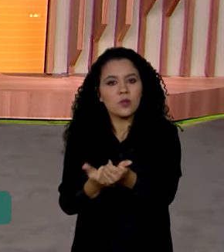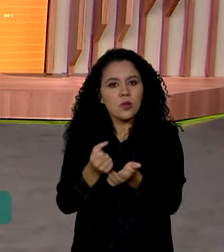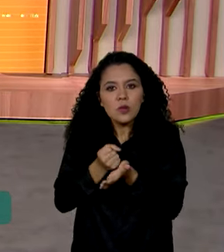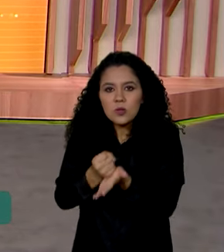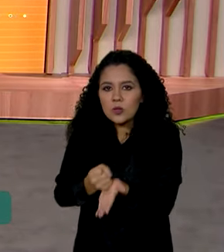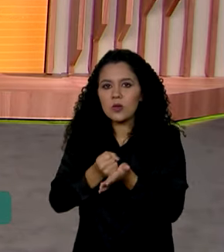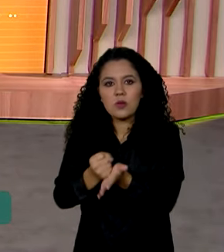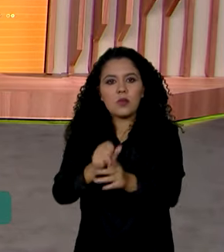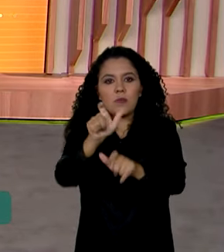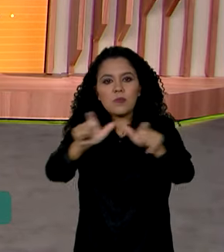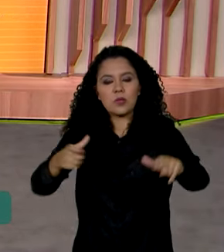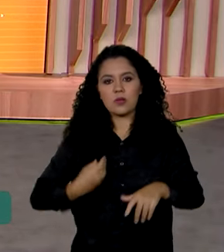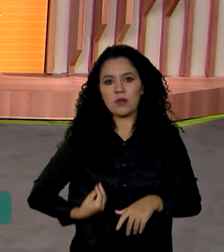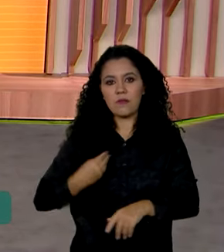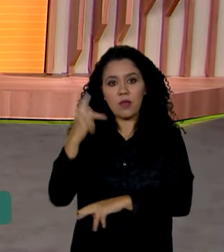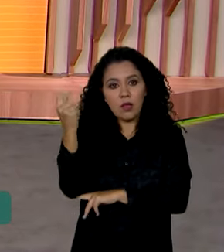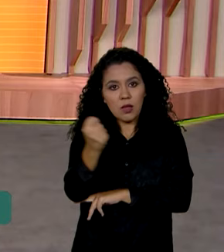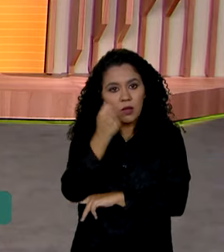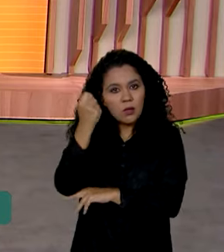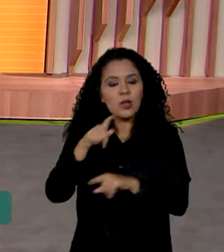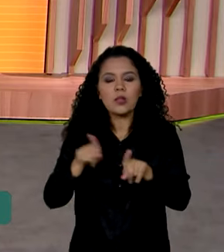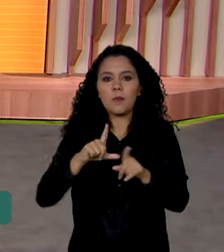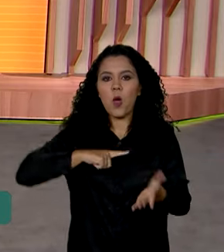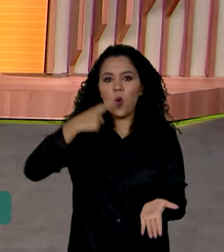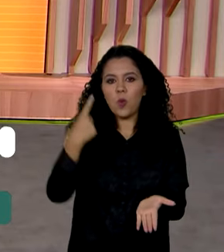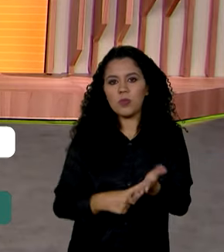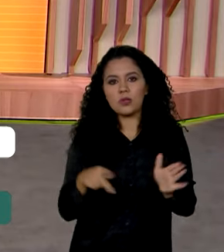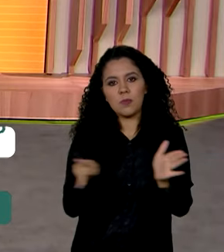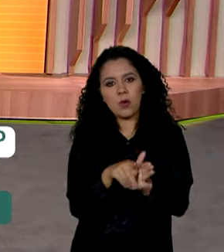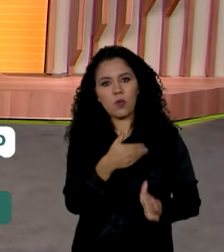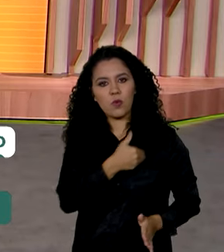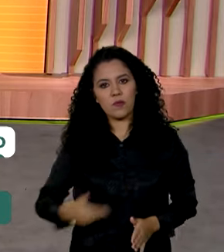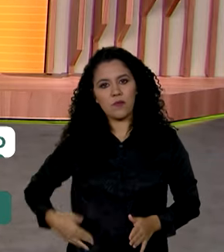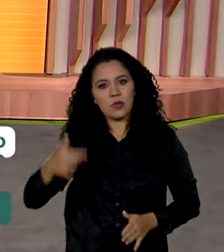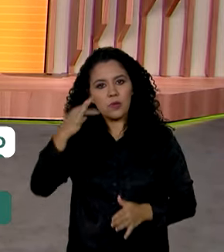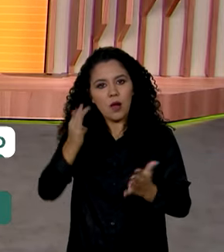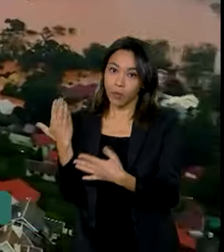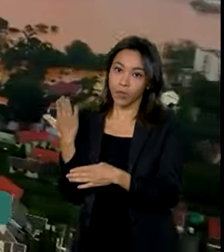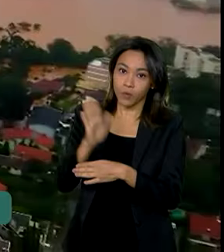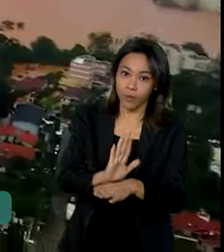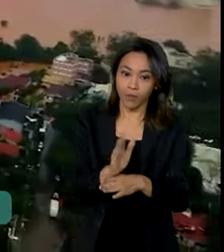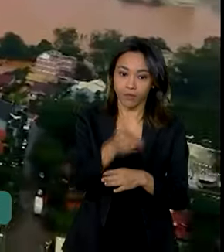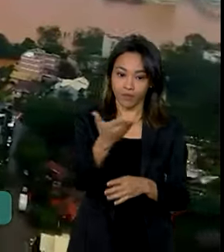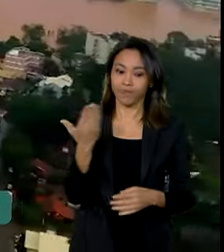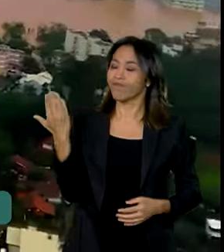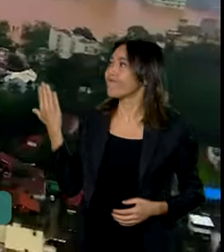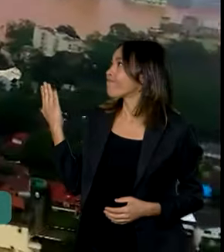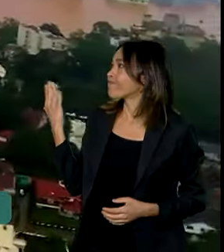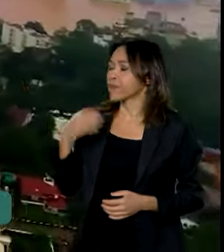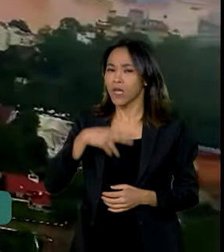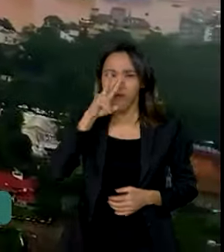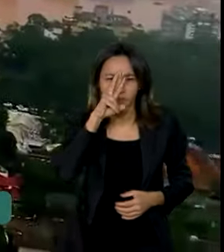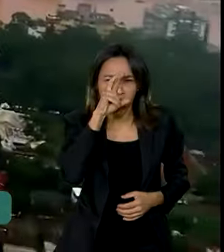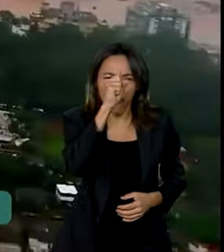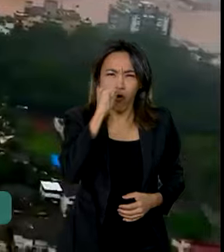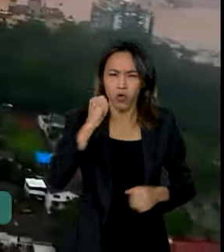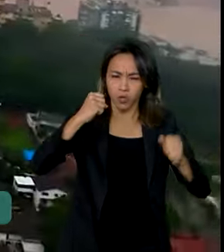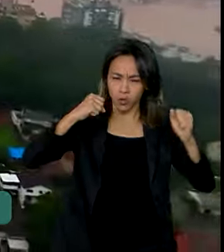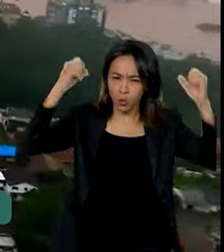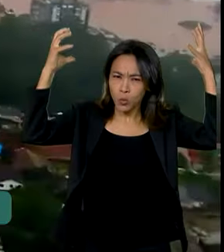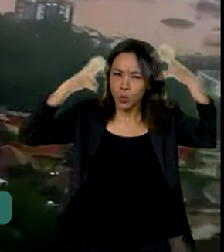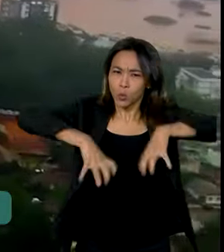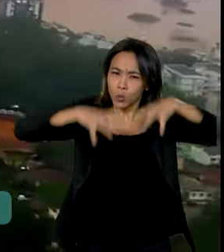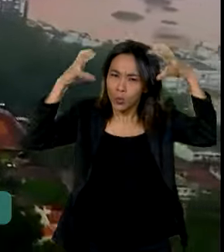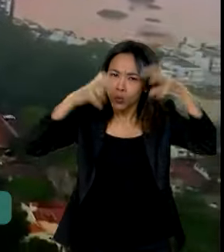reforçou o compromisso do governo federal para agilizar ações emergenciais e resgates. As fortes chuvas que atingem o Rio Grande do